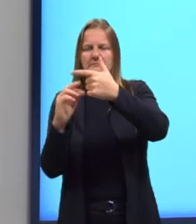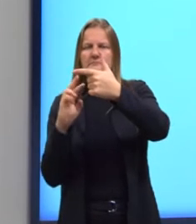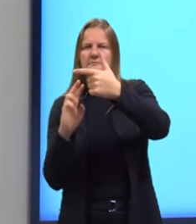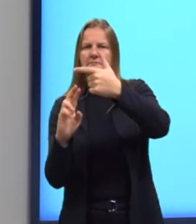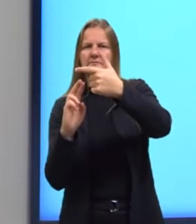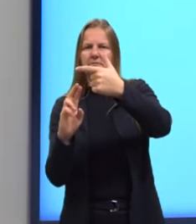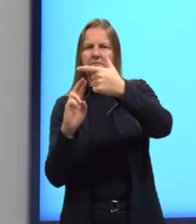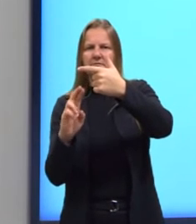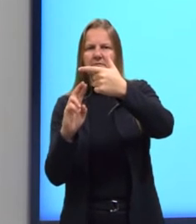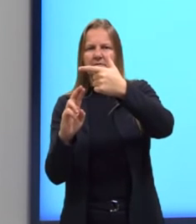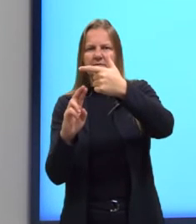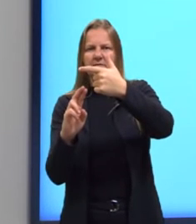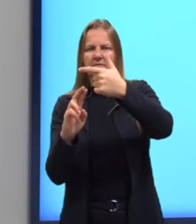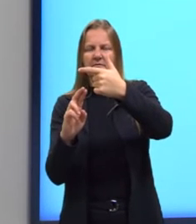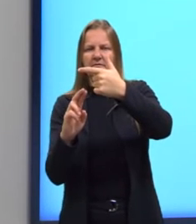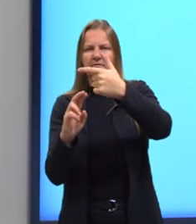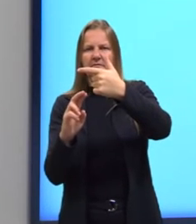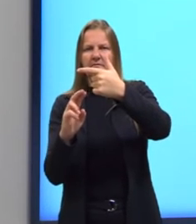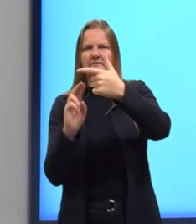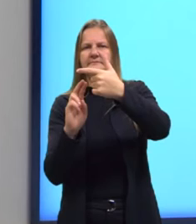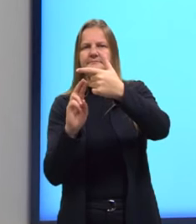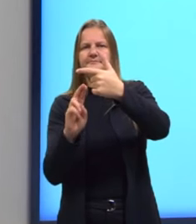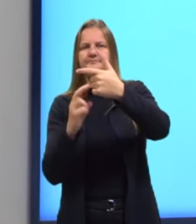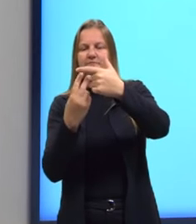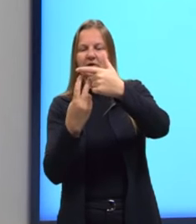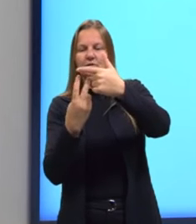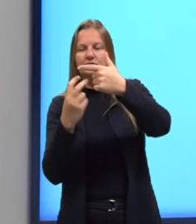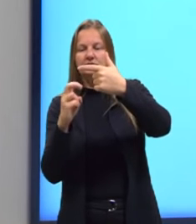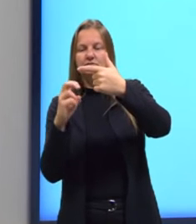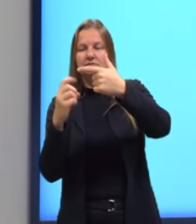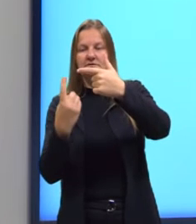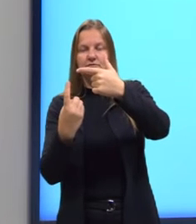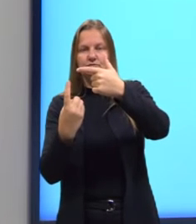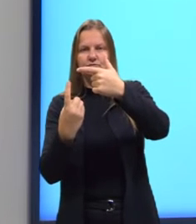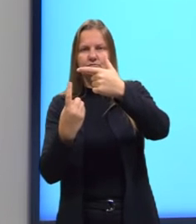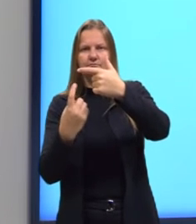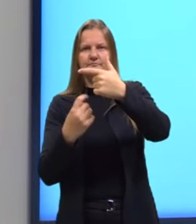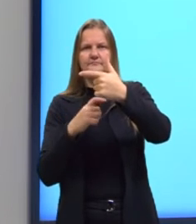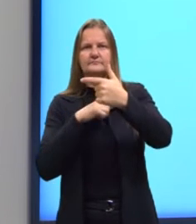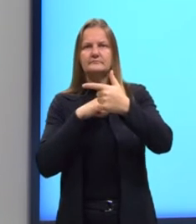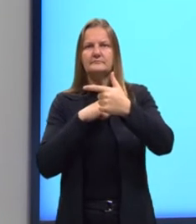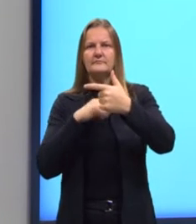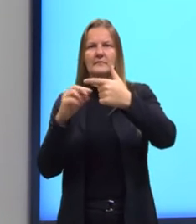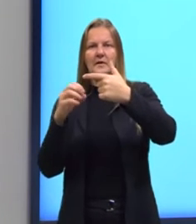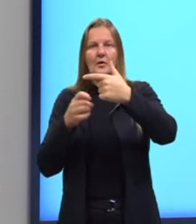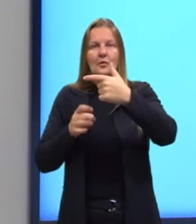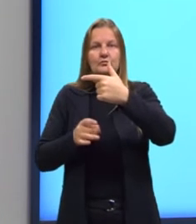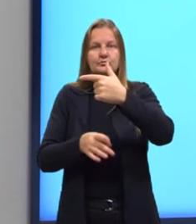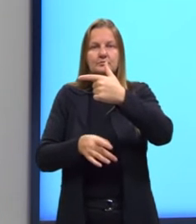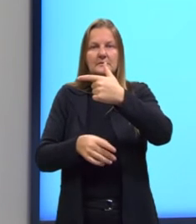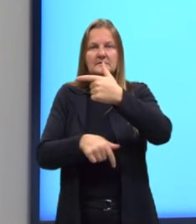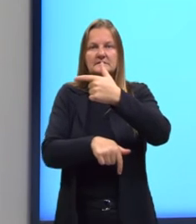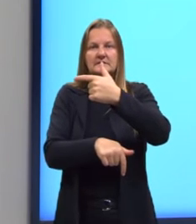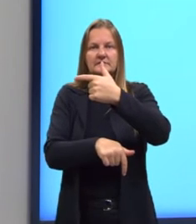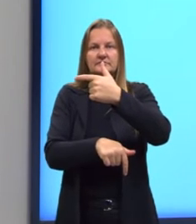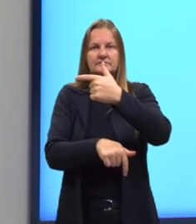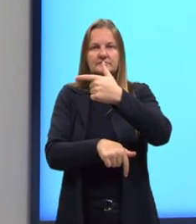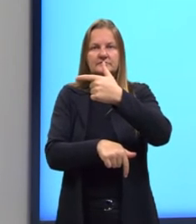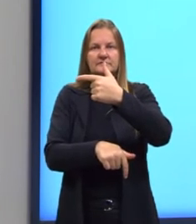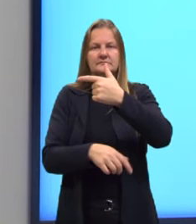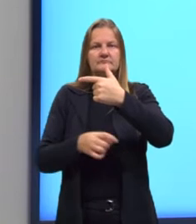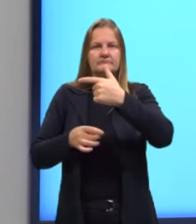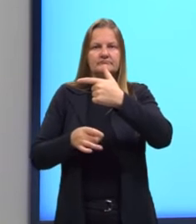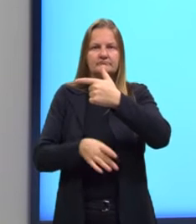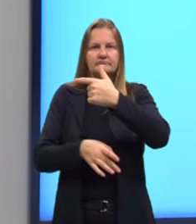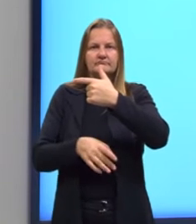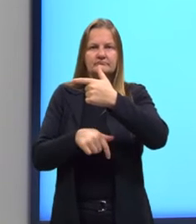resultado, o nosso quociente, 251, e temos o resto, 7. O que que